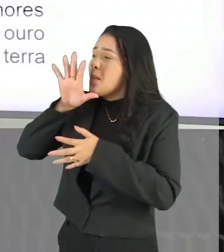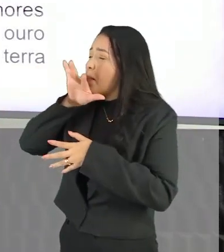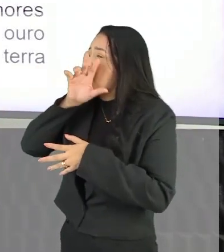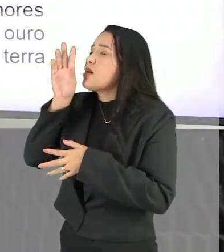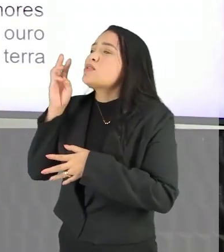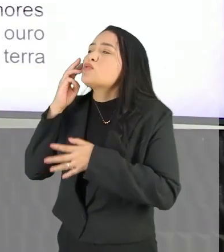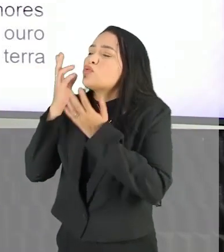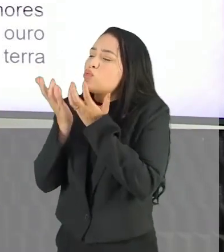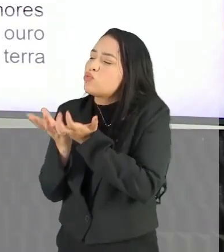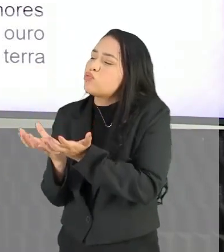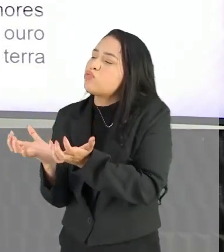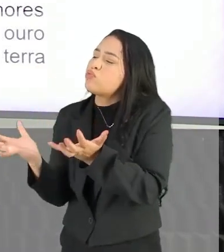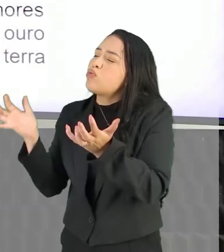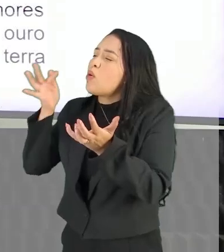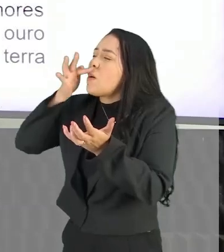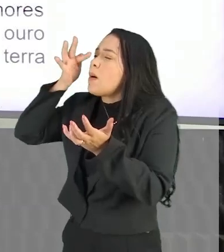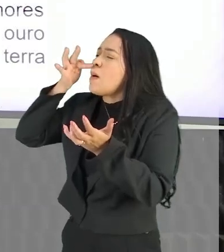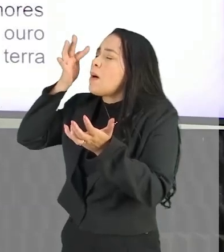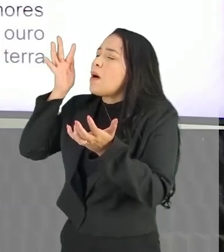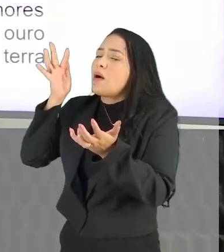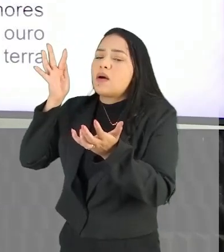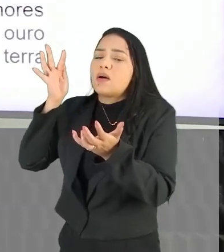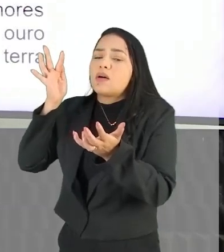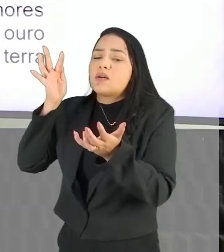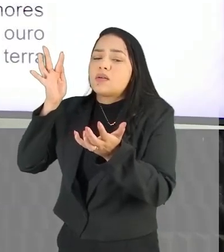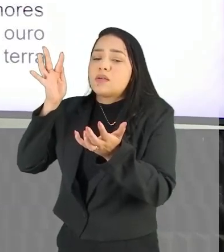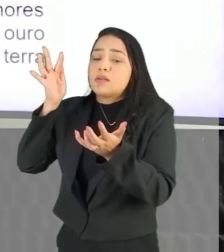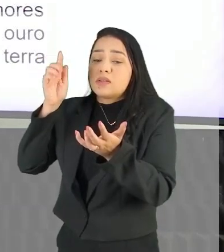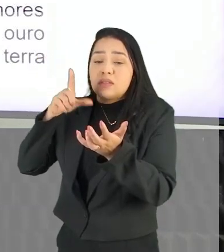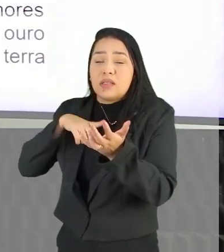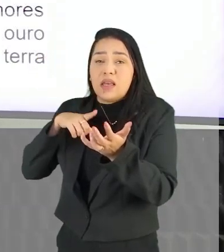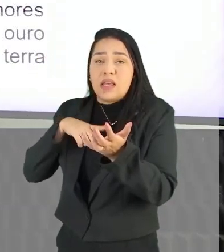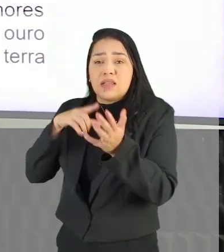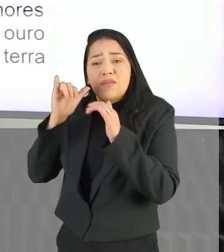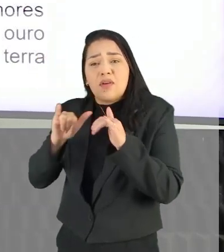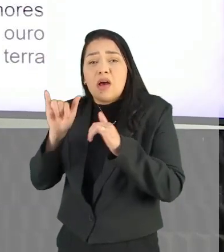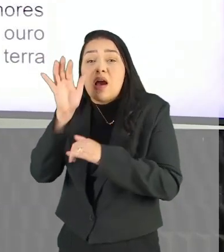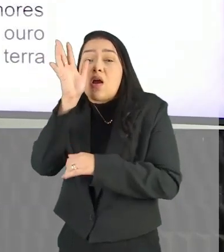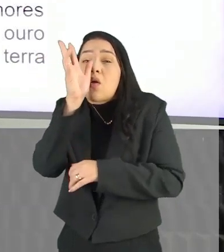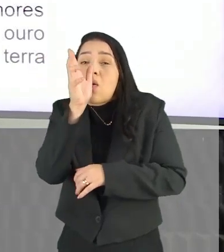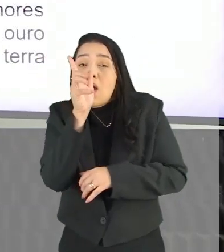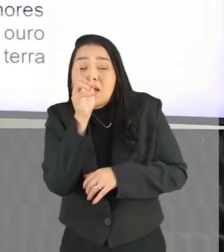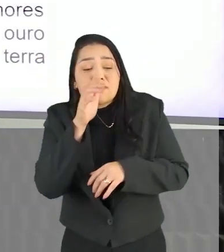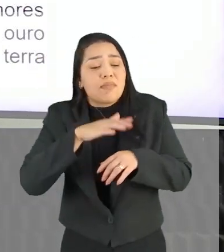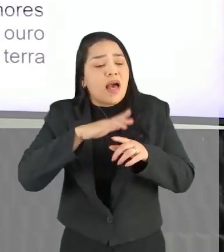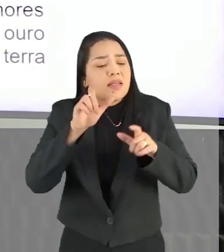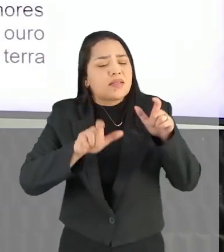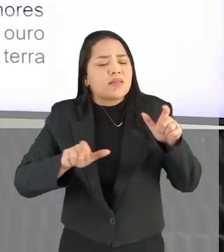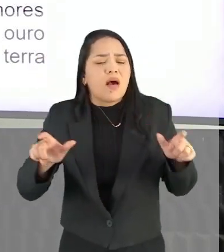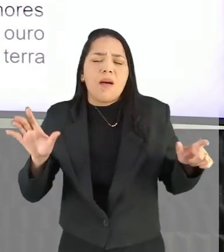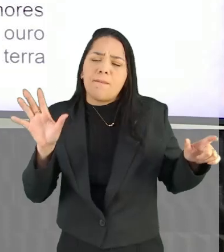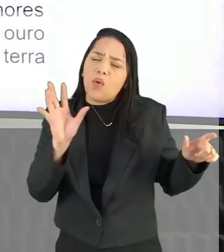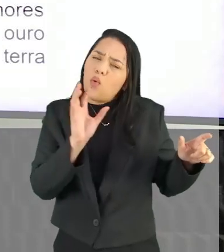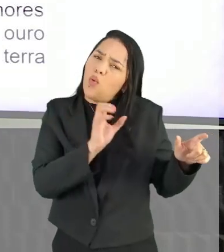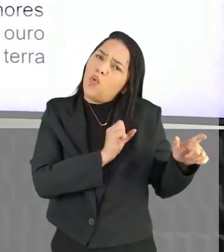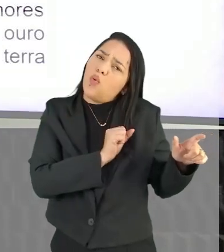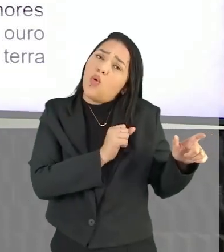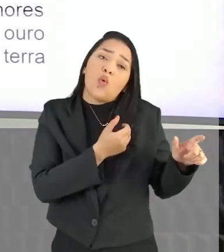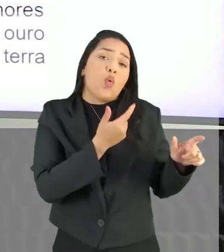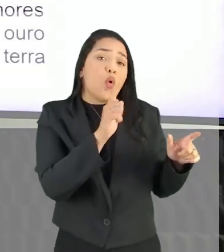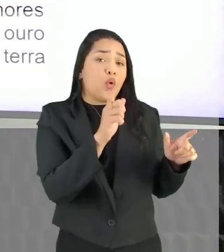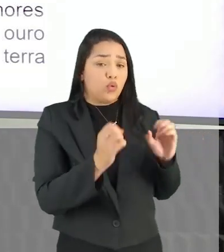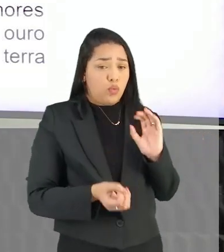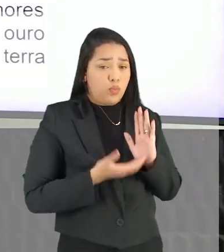Olha só essa informação, né, E quase tem mais amores. A gente percebe que no outro